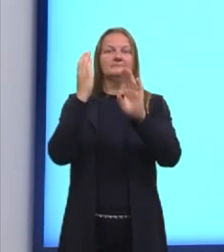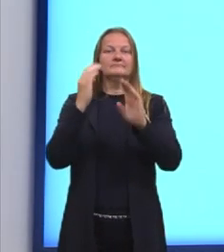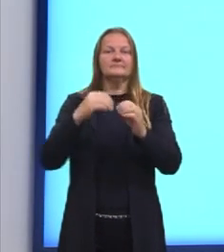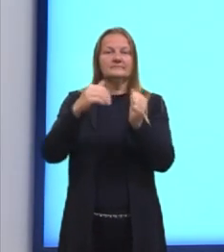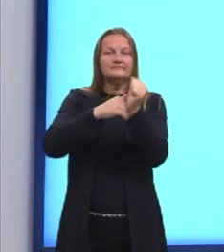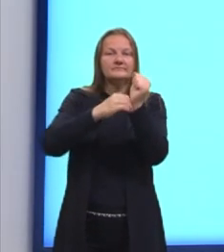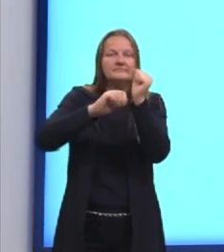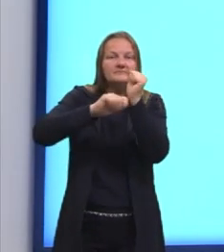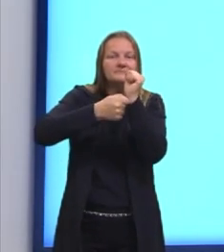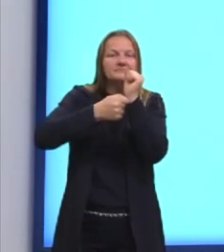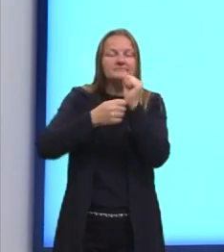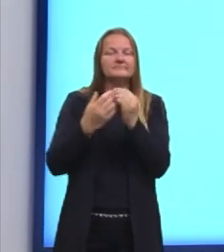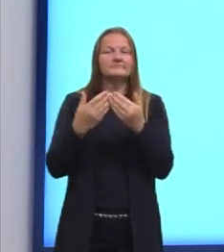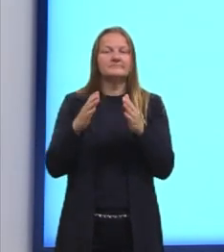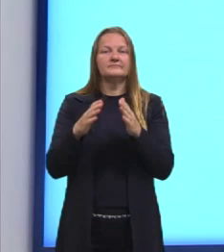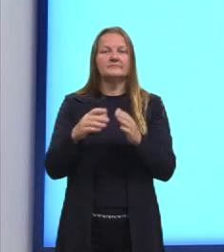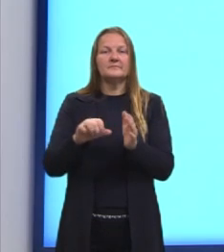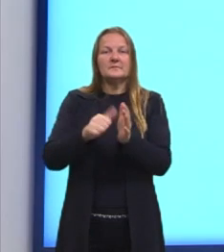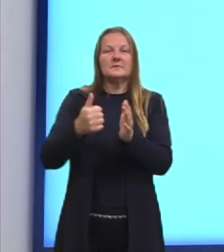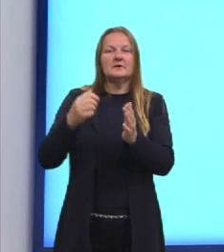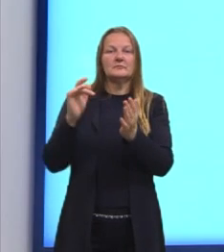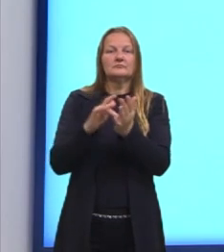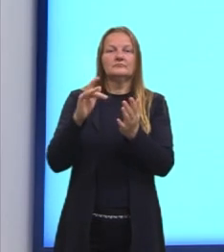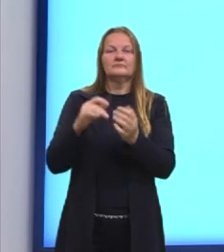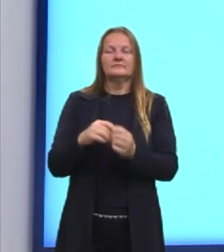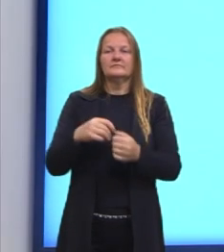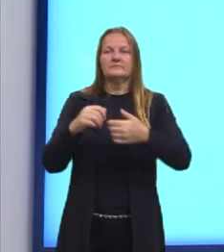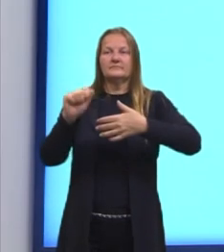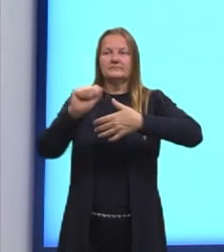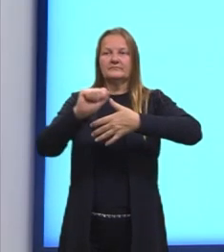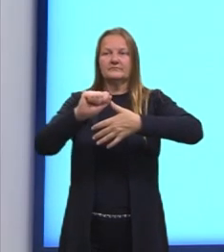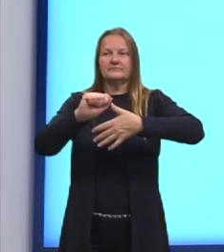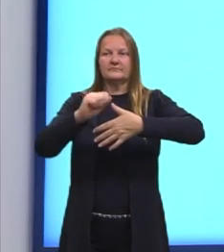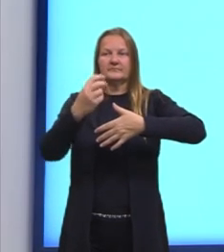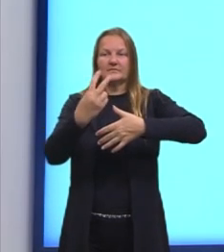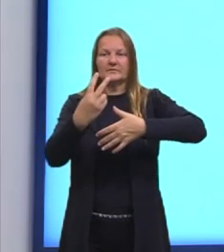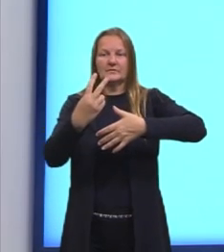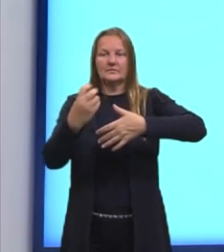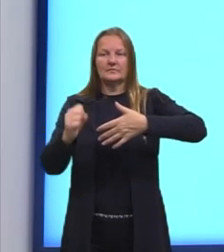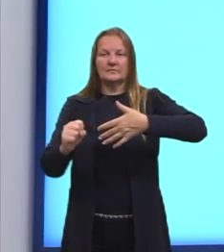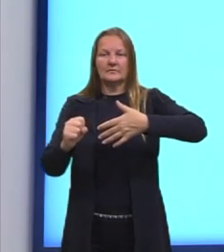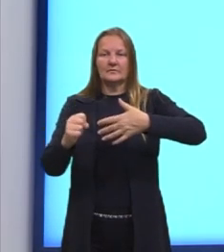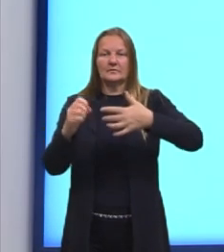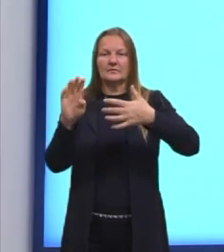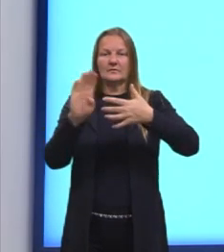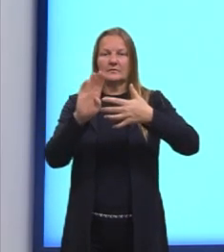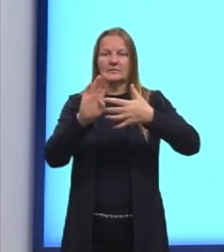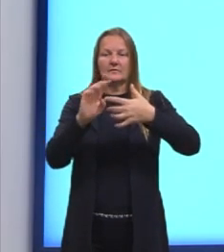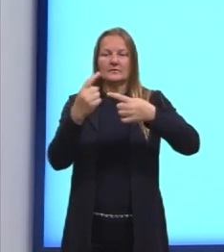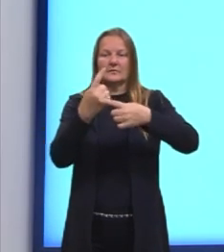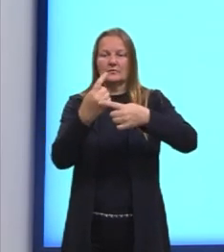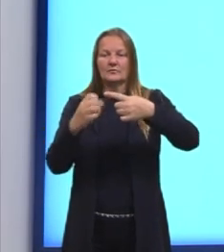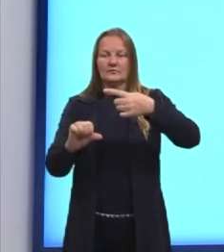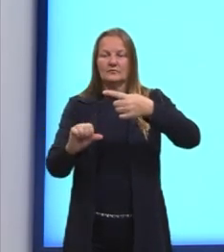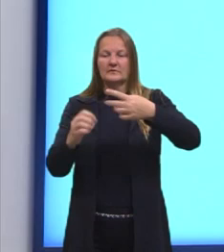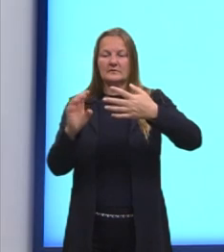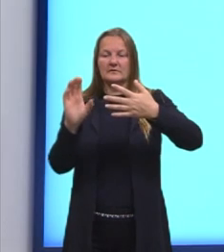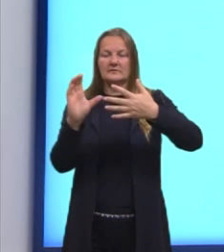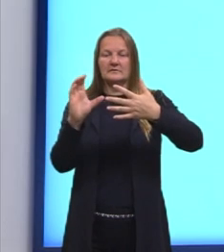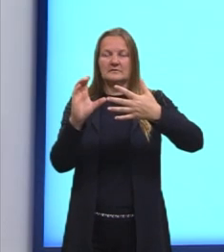primeira tentativa é letra A, 2 para 8, letra B, 1 para 90,